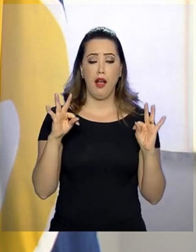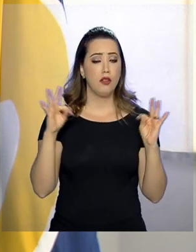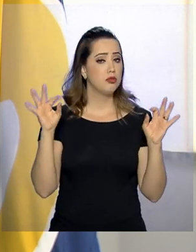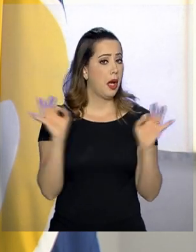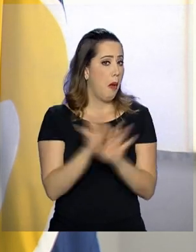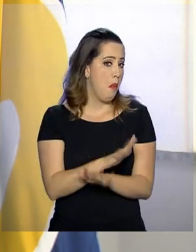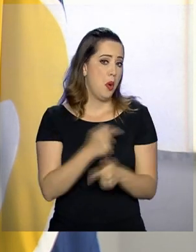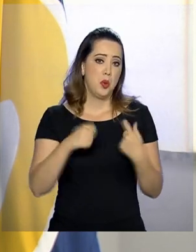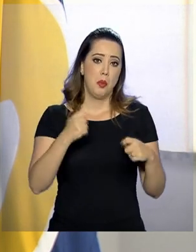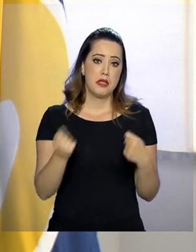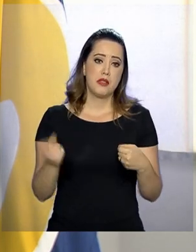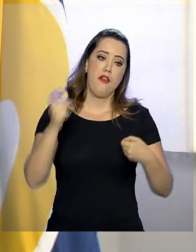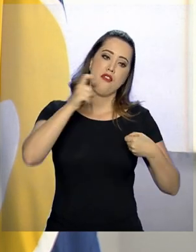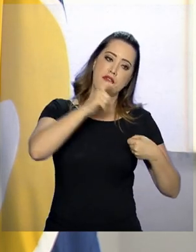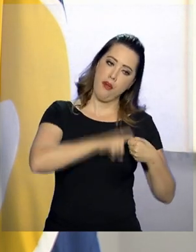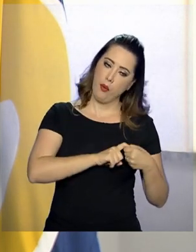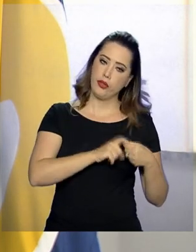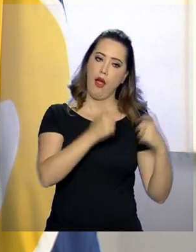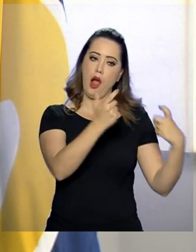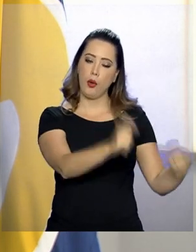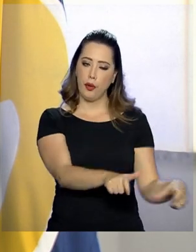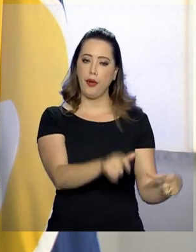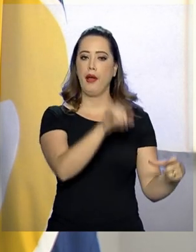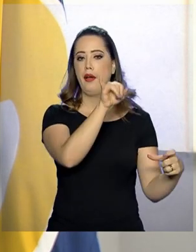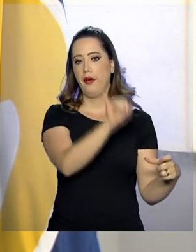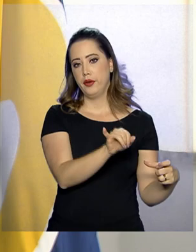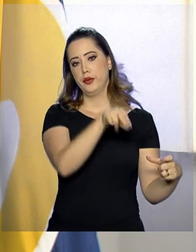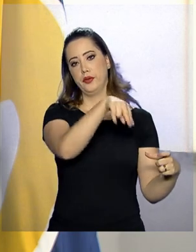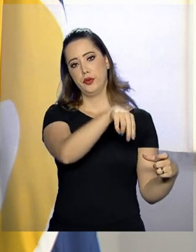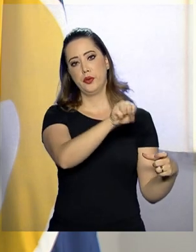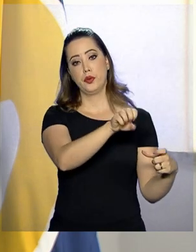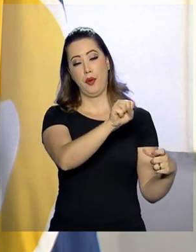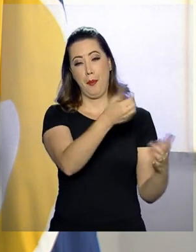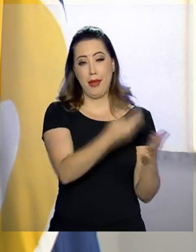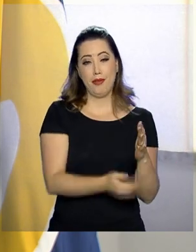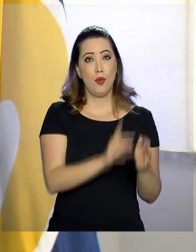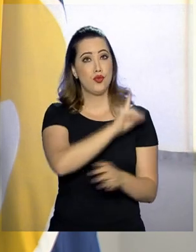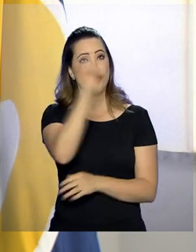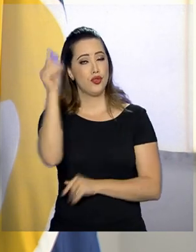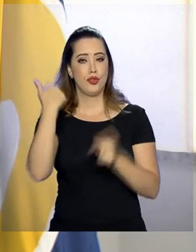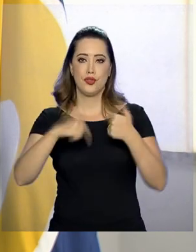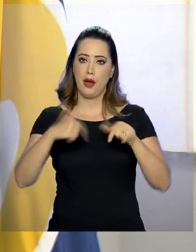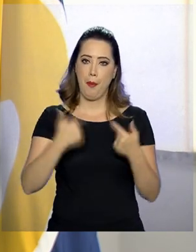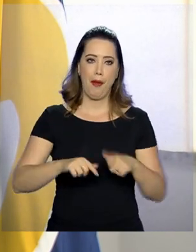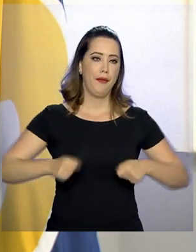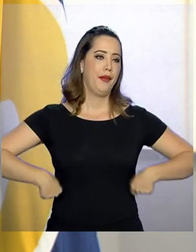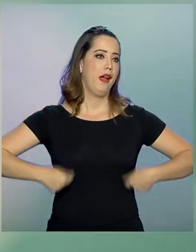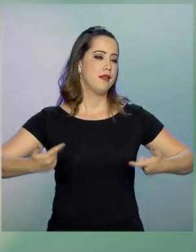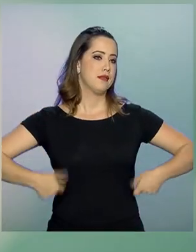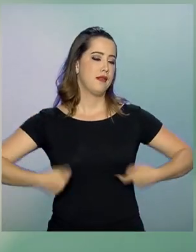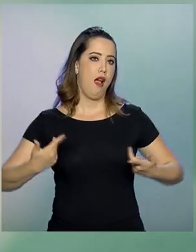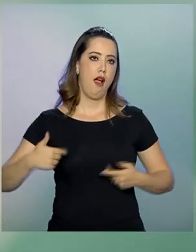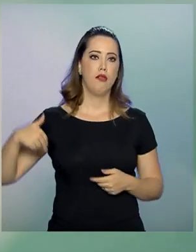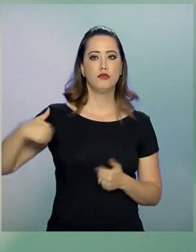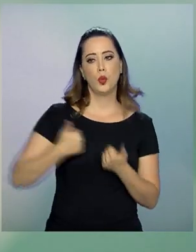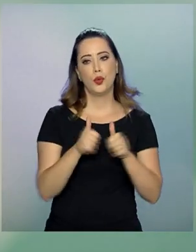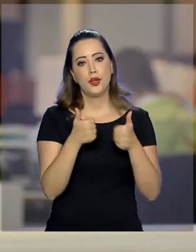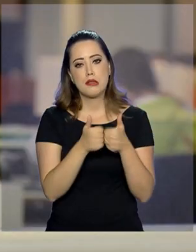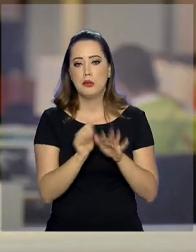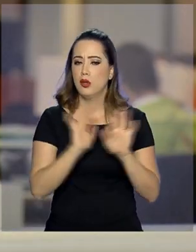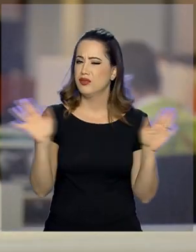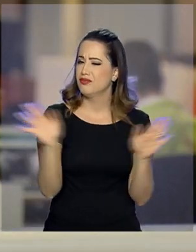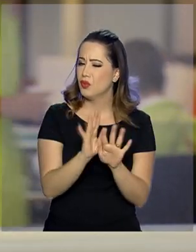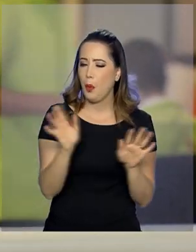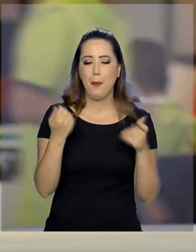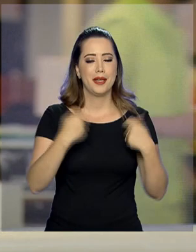mais a necessidade de se deslocar a uma agência, perder um dia de trabalho, gastar com deslocamento. As facilidades